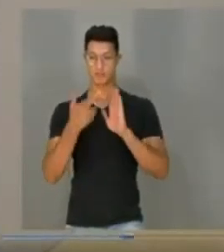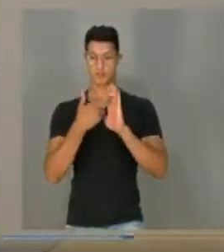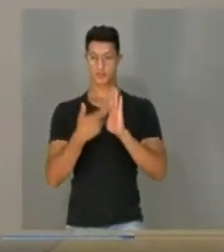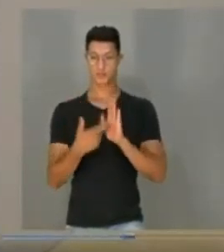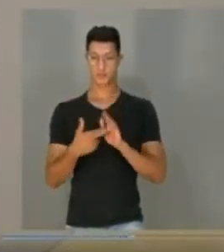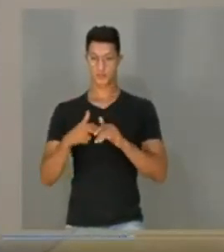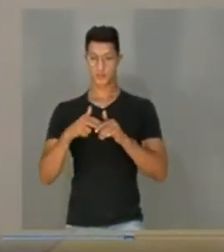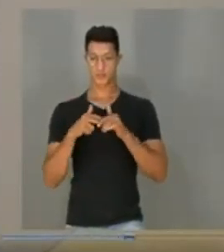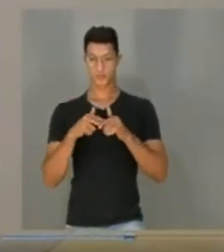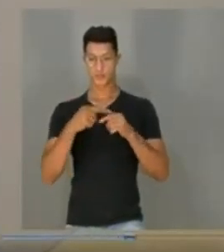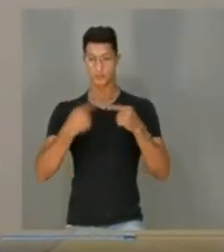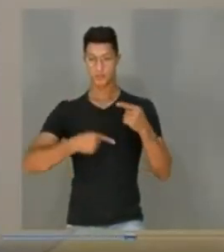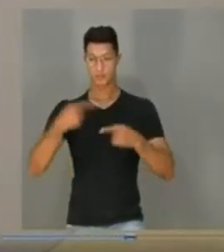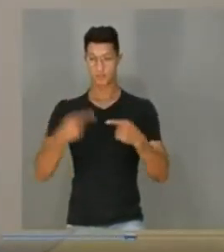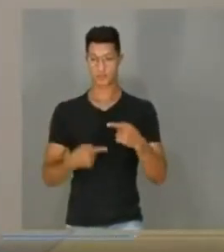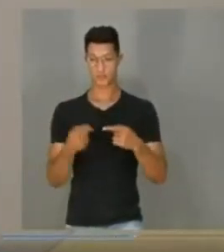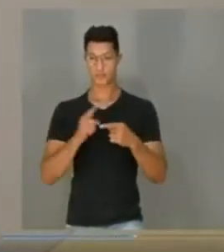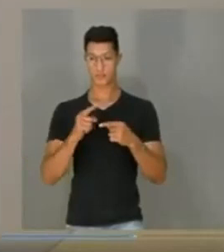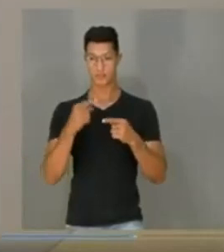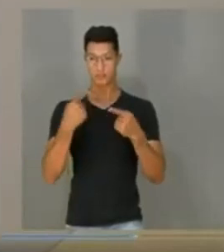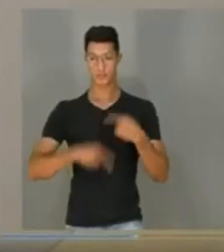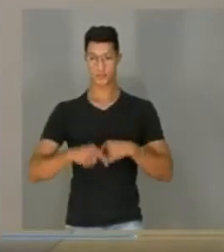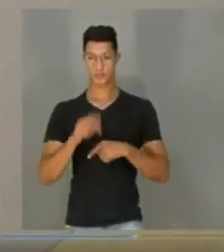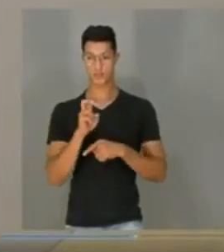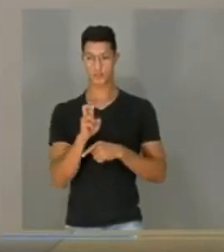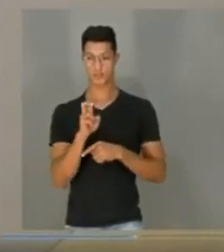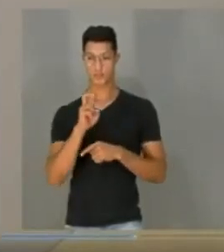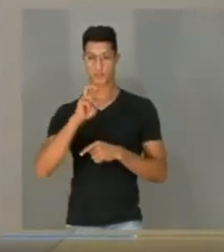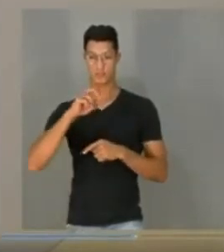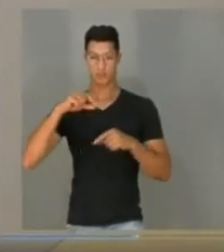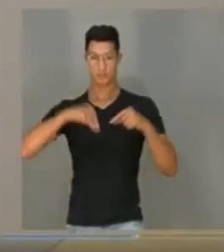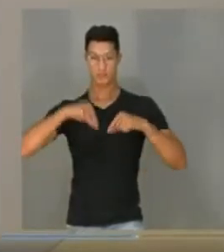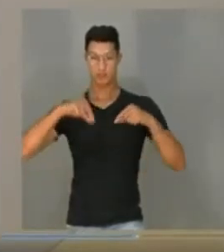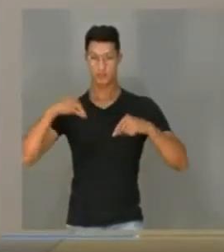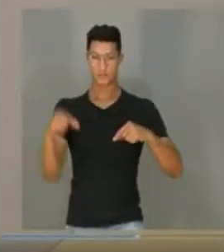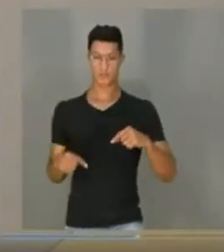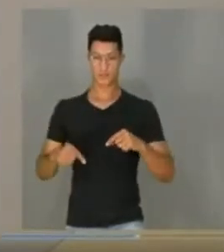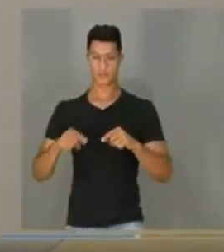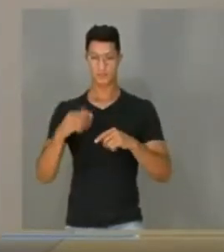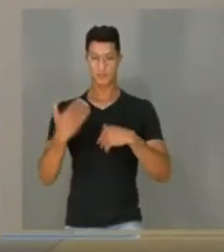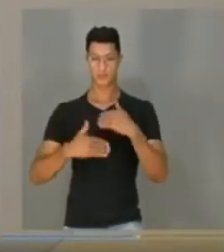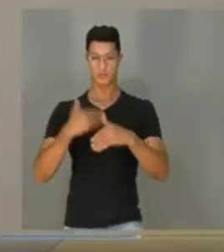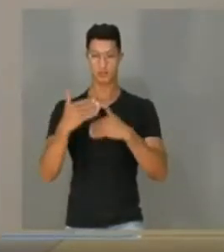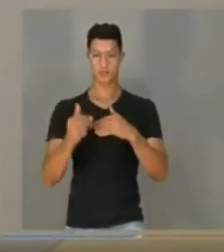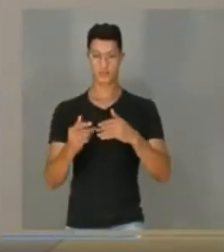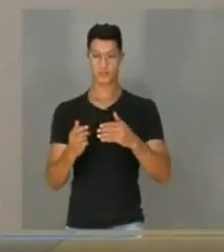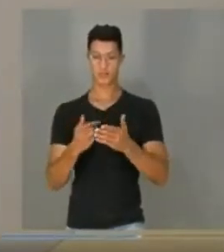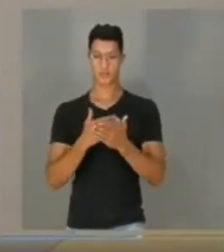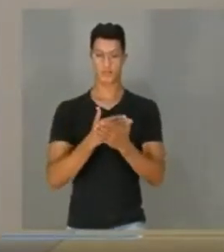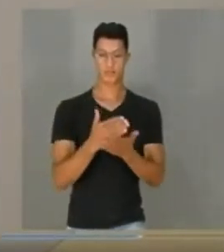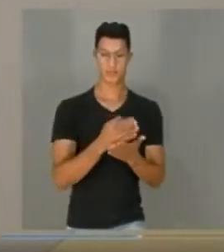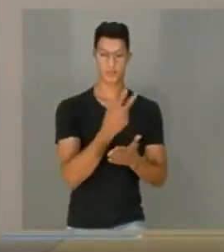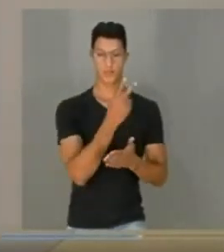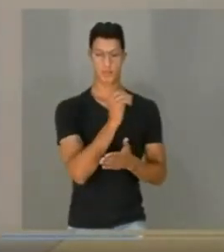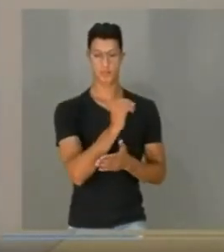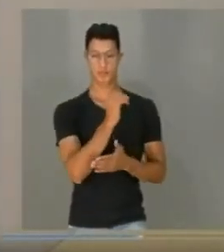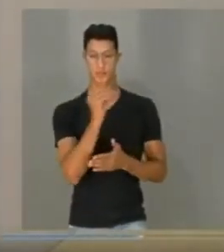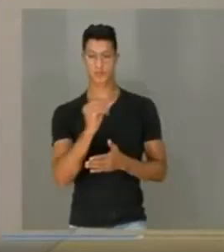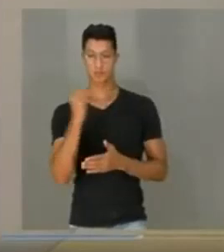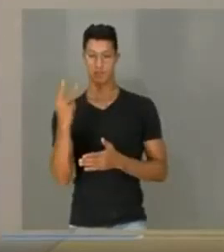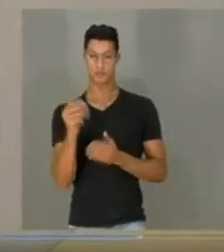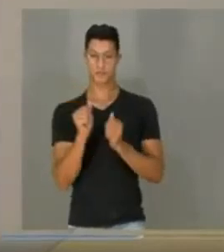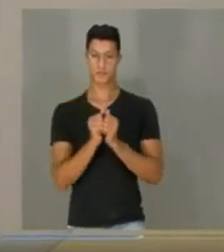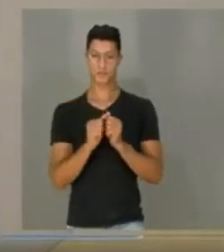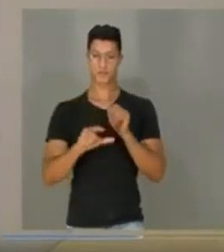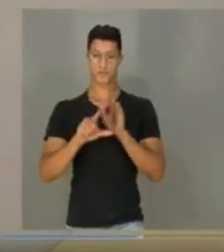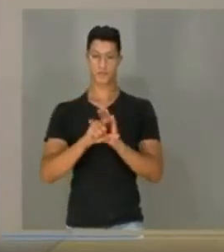terapêuticas não convencionais, onde se incluía a acupuntura. Este processo iniciou-se em 2003, com